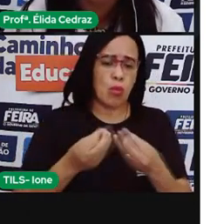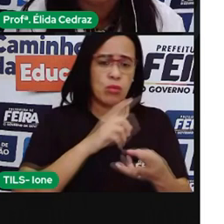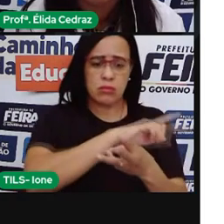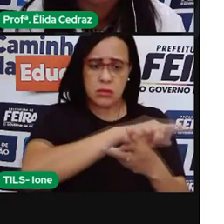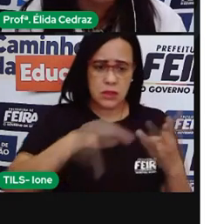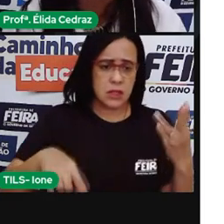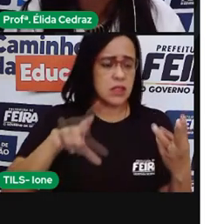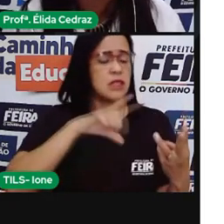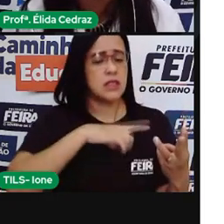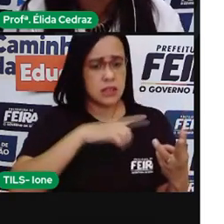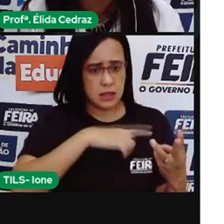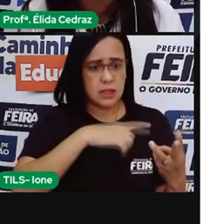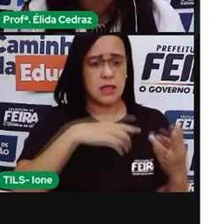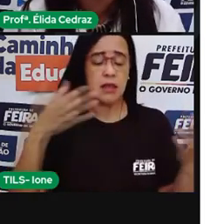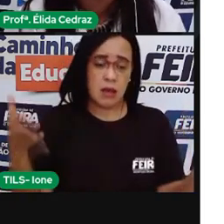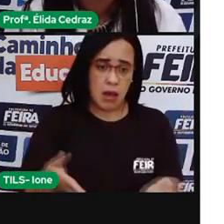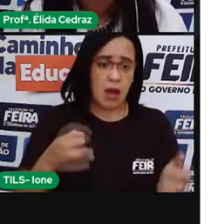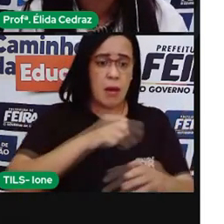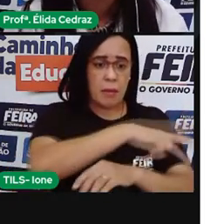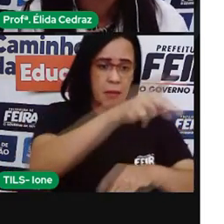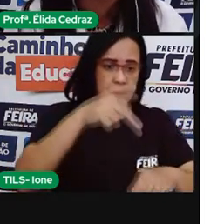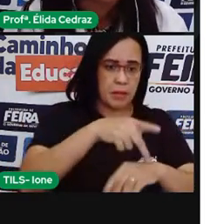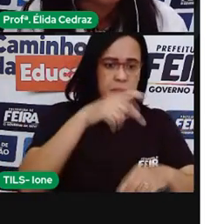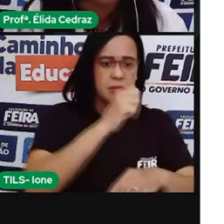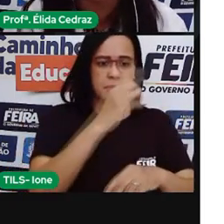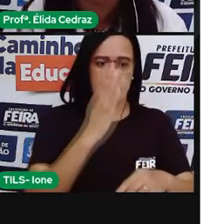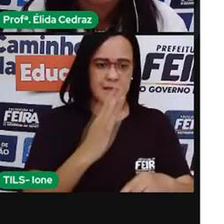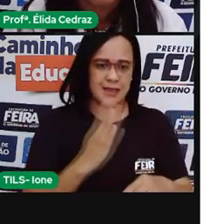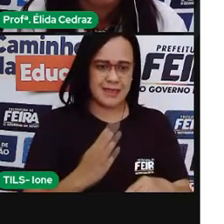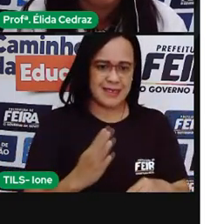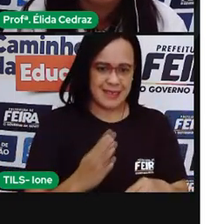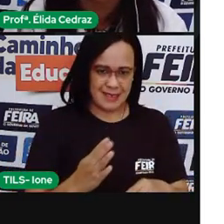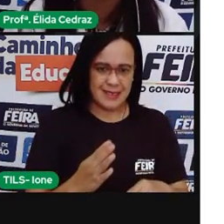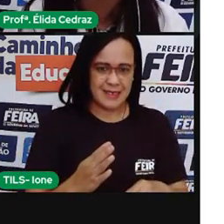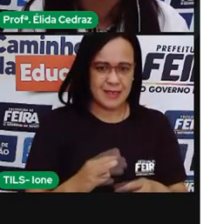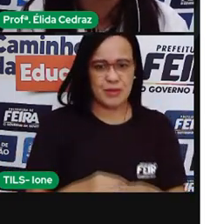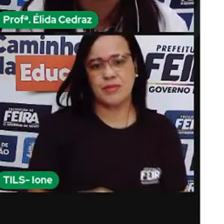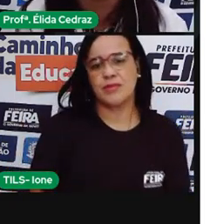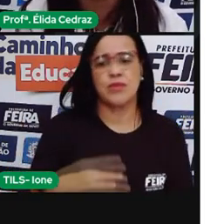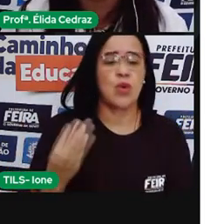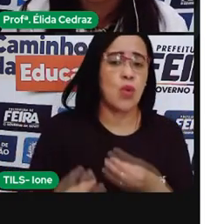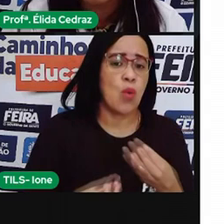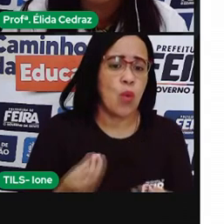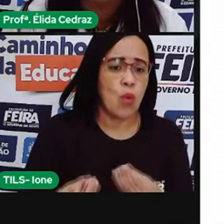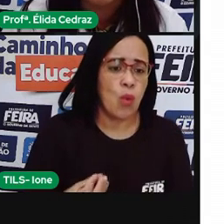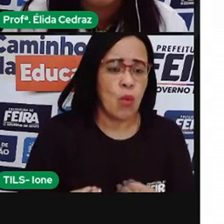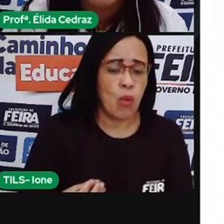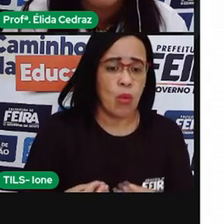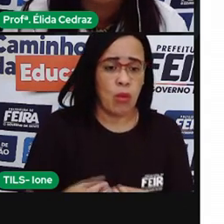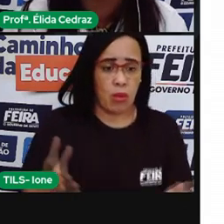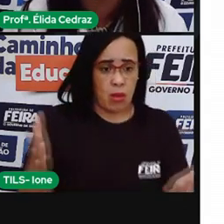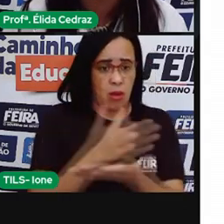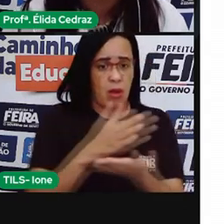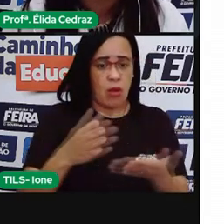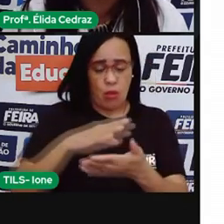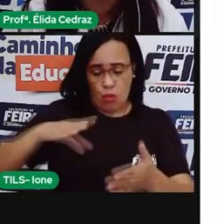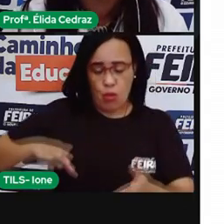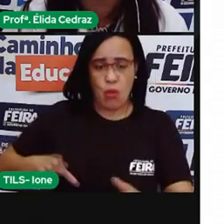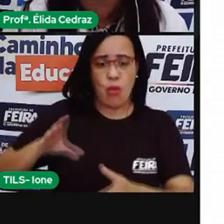muito comum em todo o Brasil. Calom ou Caló, vieram da Espanha e Portugal.